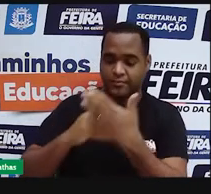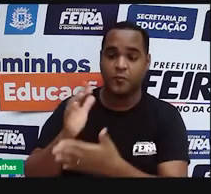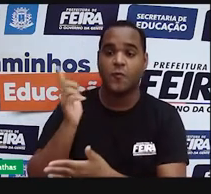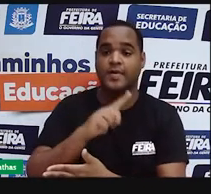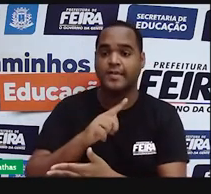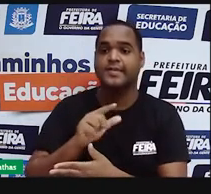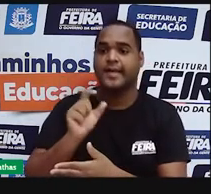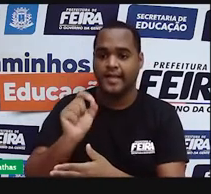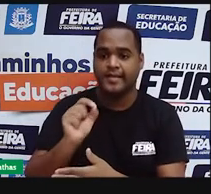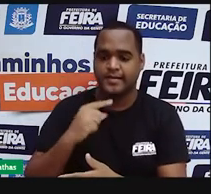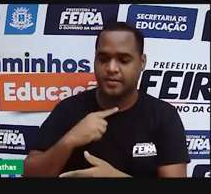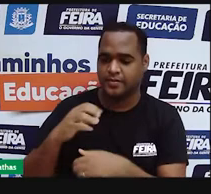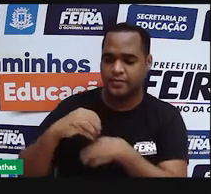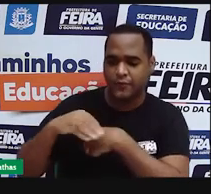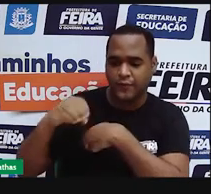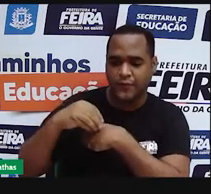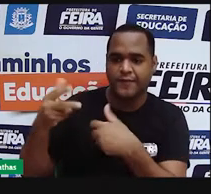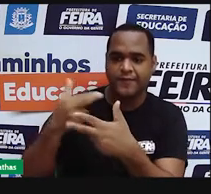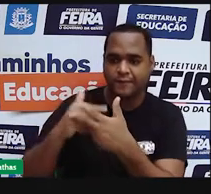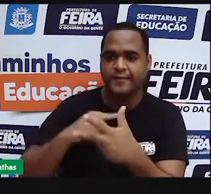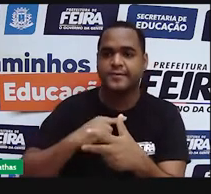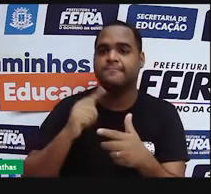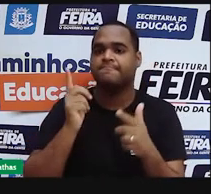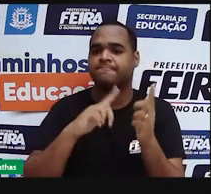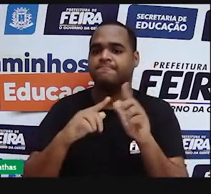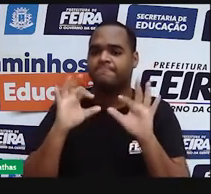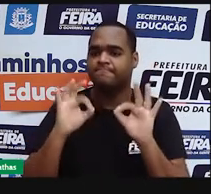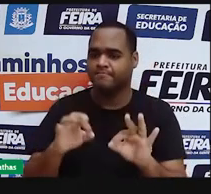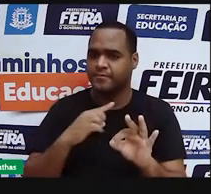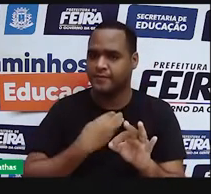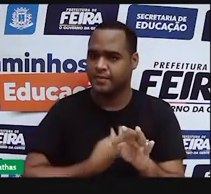e chegar a um modelo atômico que seja mais preciso.